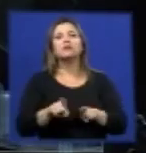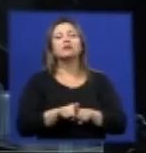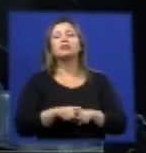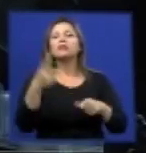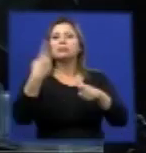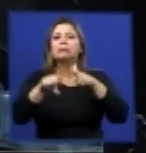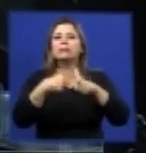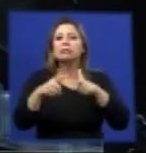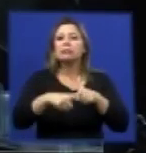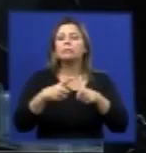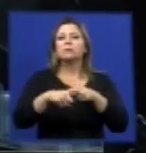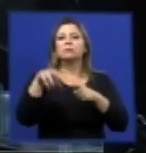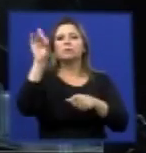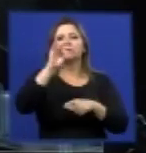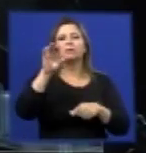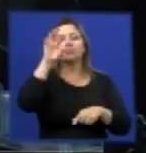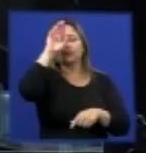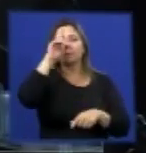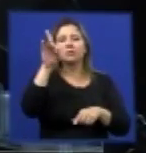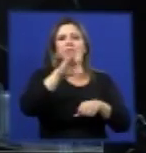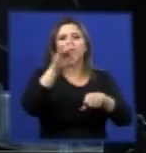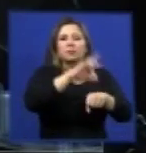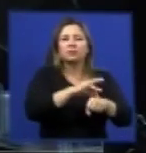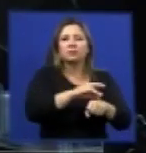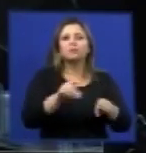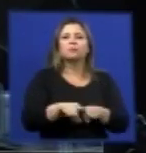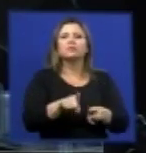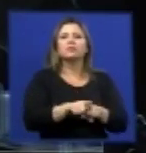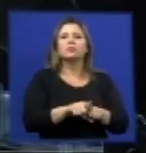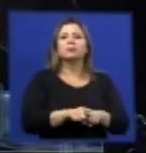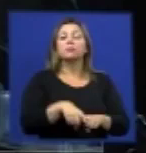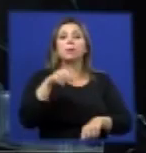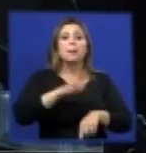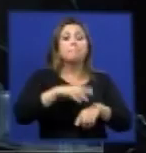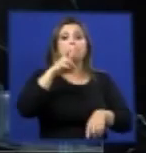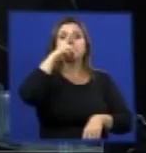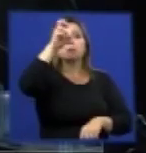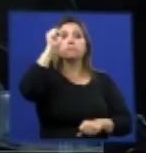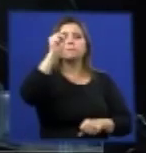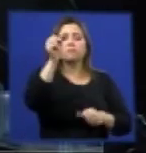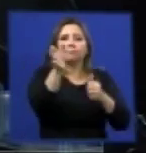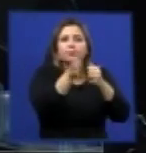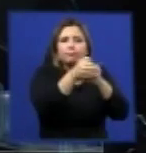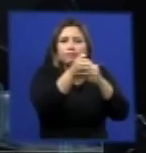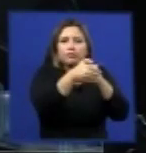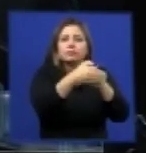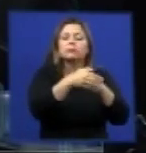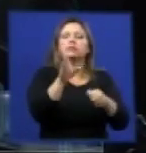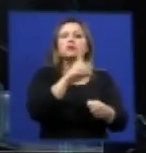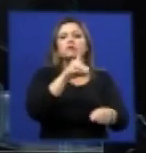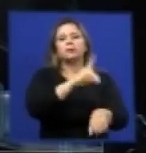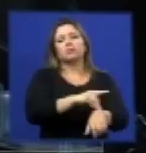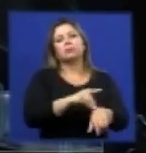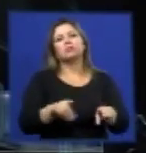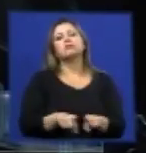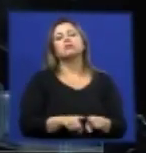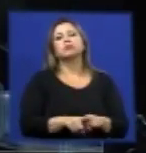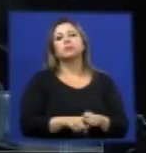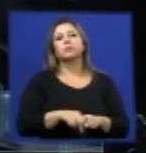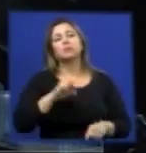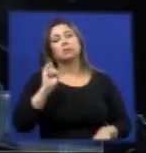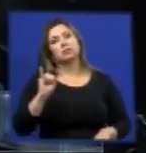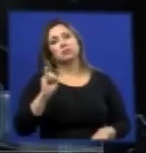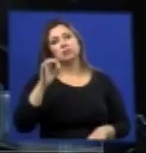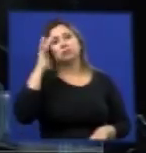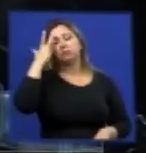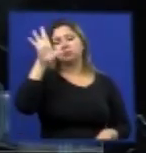de mosquitos que são que tem melhor capacidade de transmissão da dengue ou que sejam